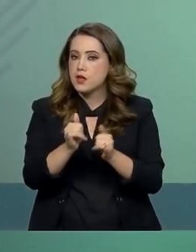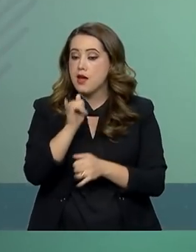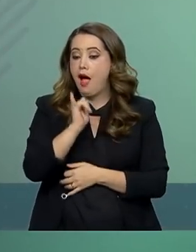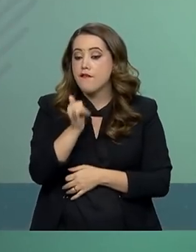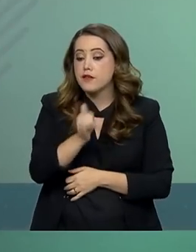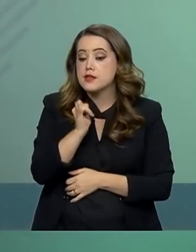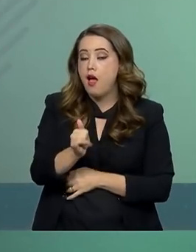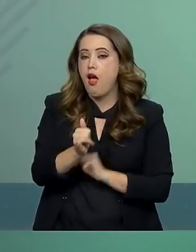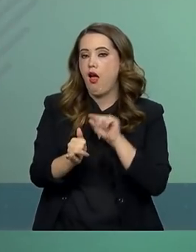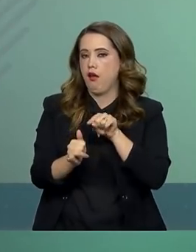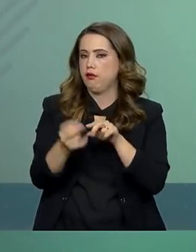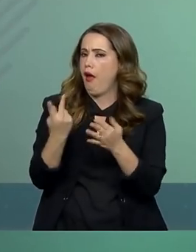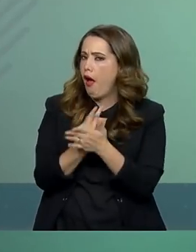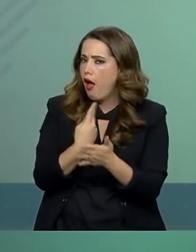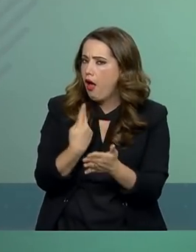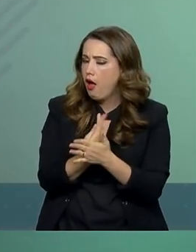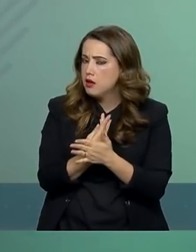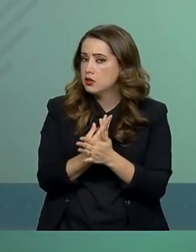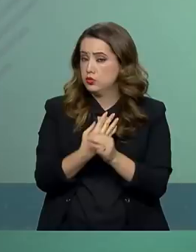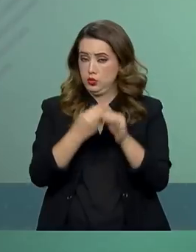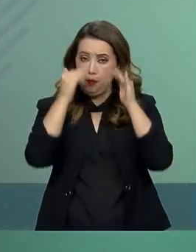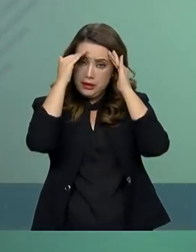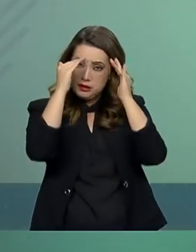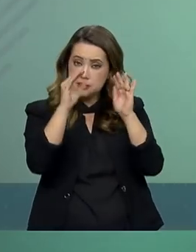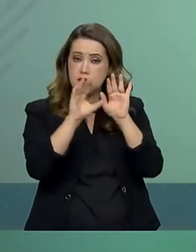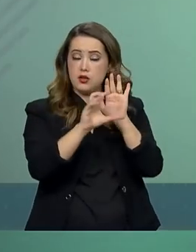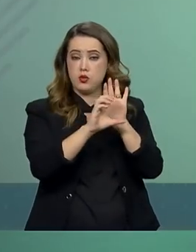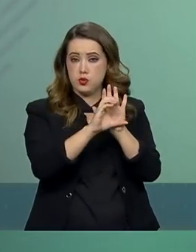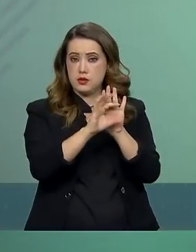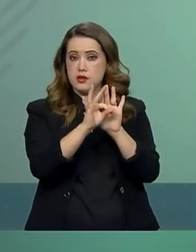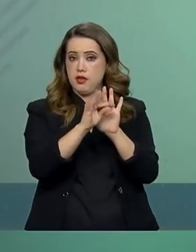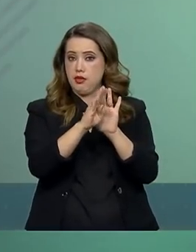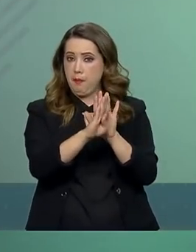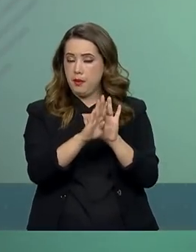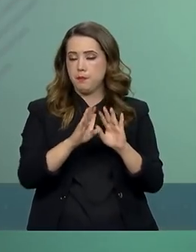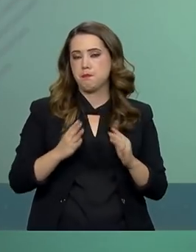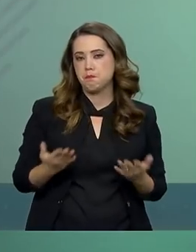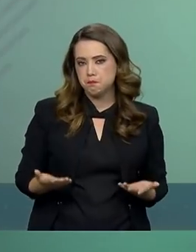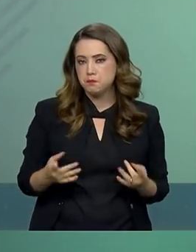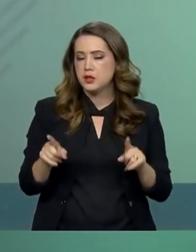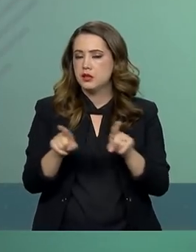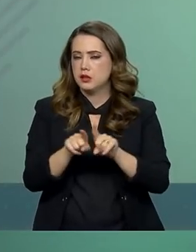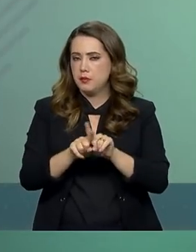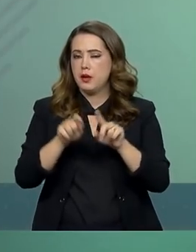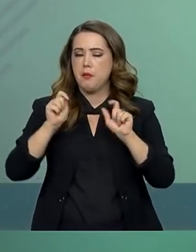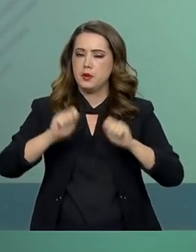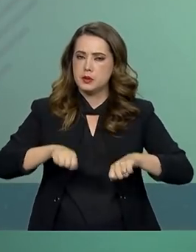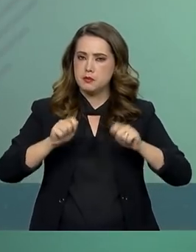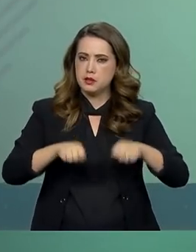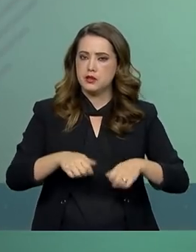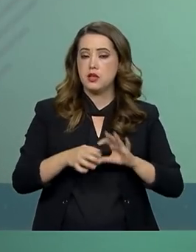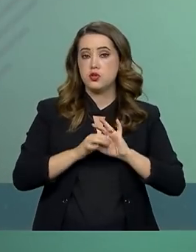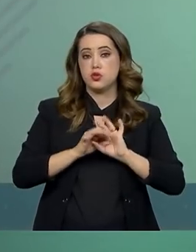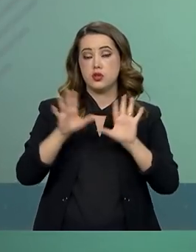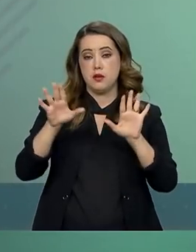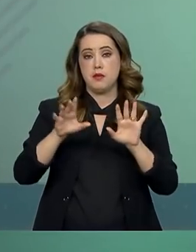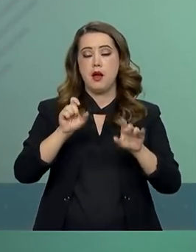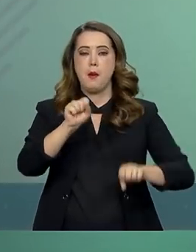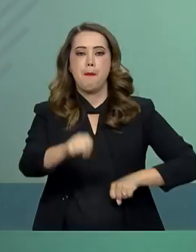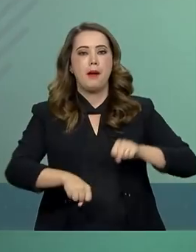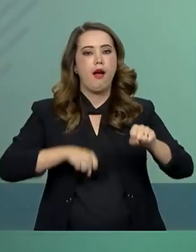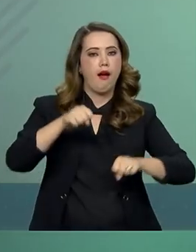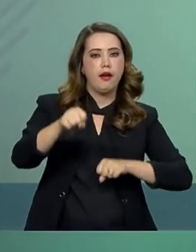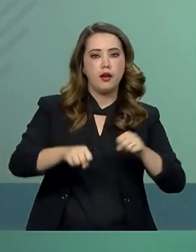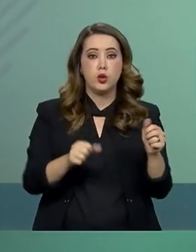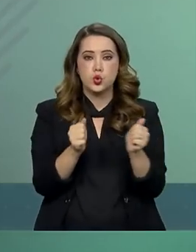CTB. Ainda possibilidade de o CONTRAN liberar bicicletas elétricas